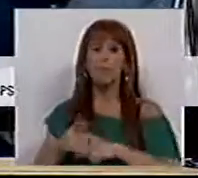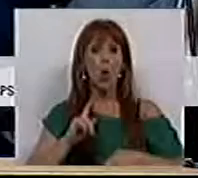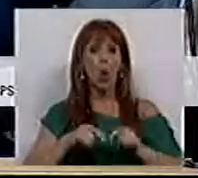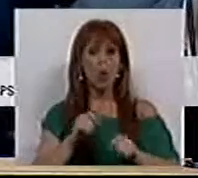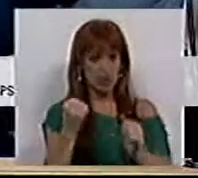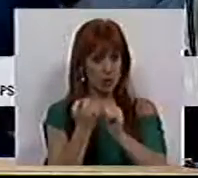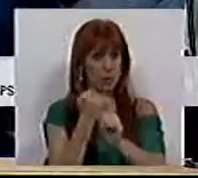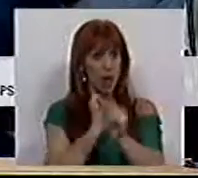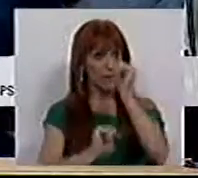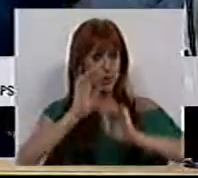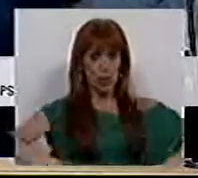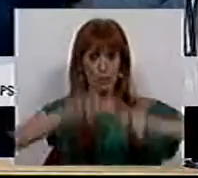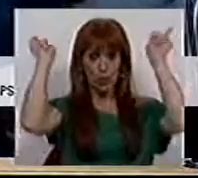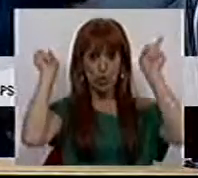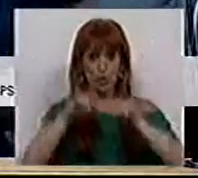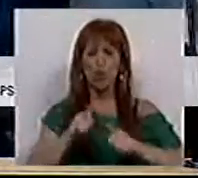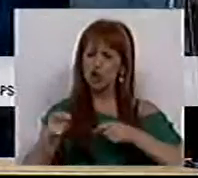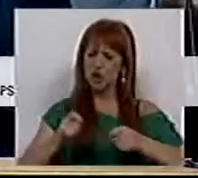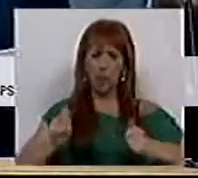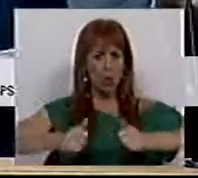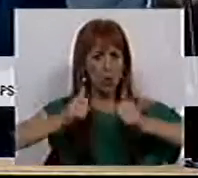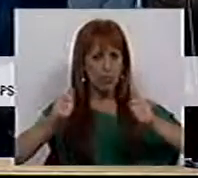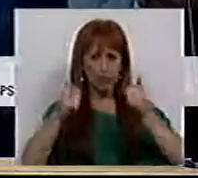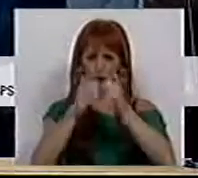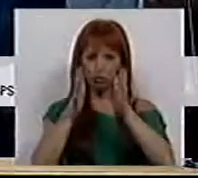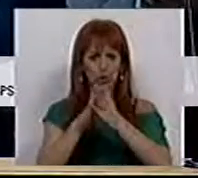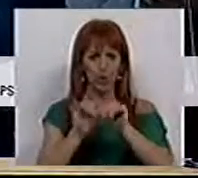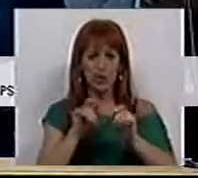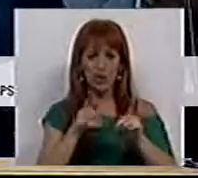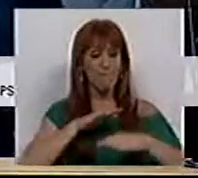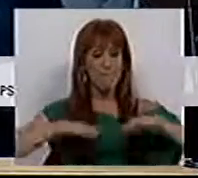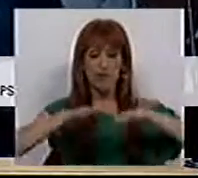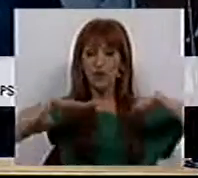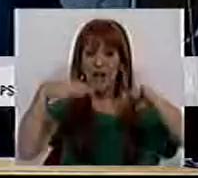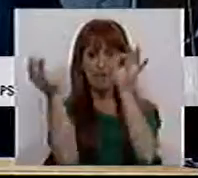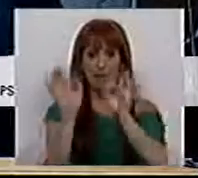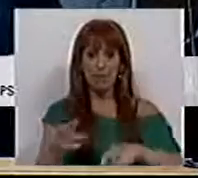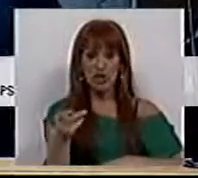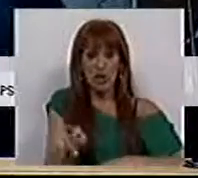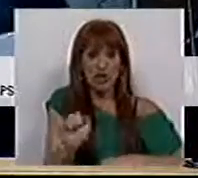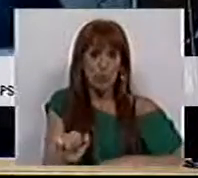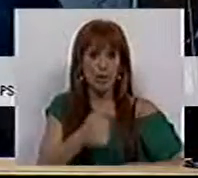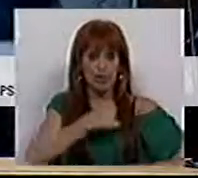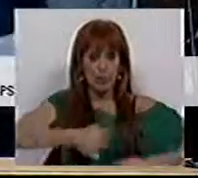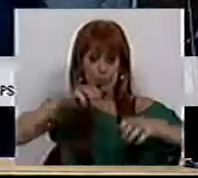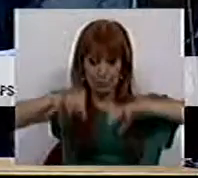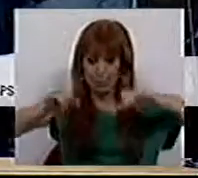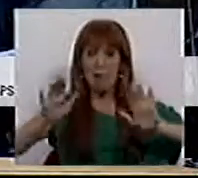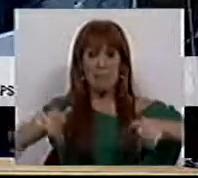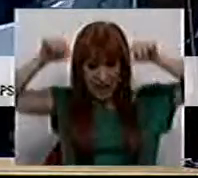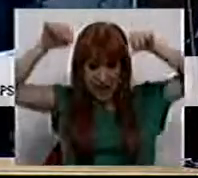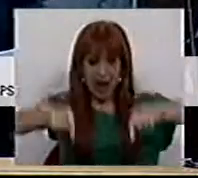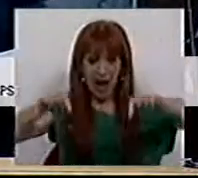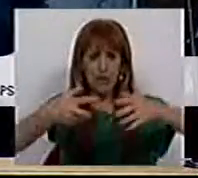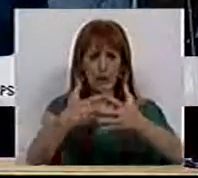cujo papel na evolução e na boa gestão de todas as fases do tratamento dos resíduos urbanos tem que ser